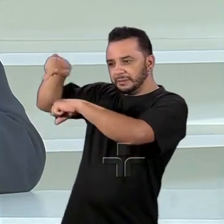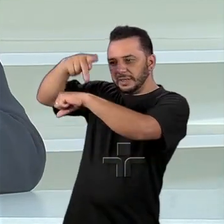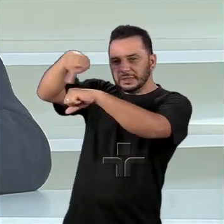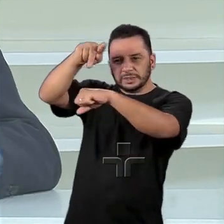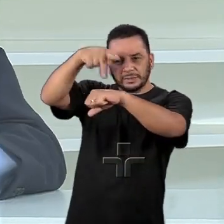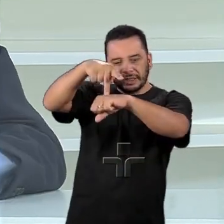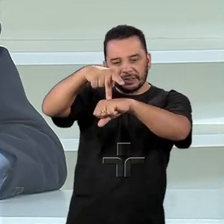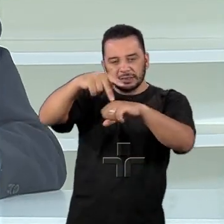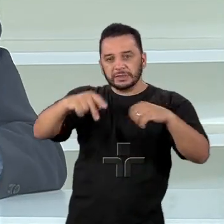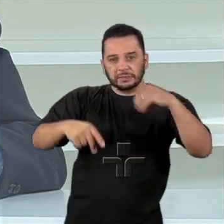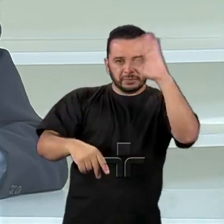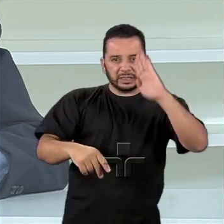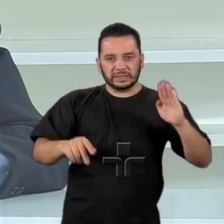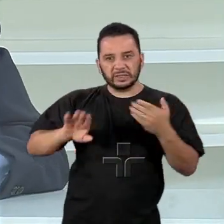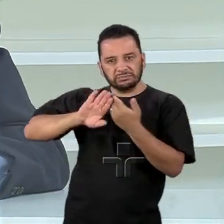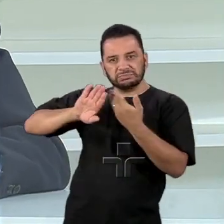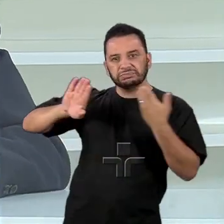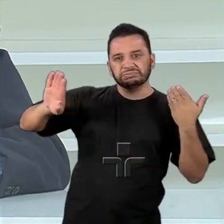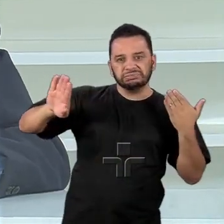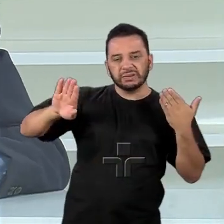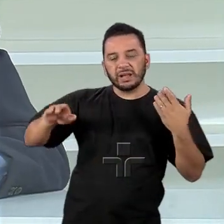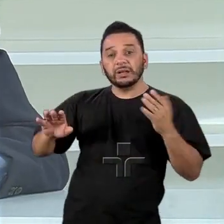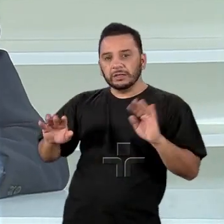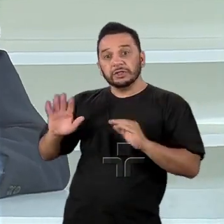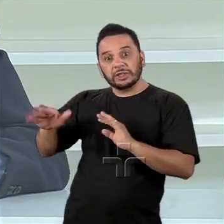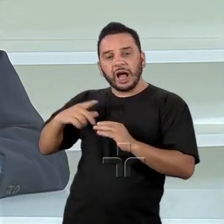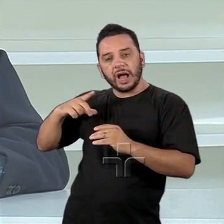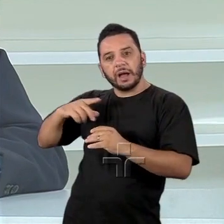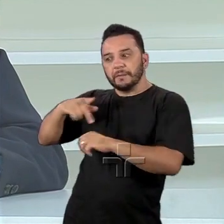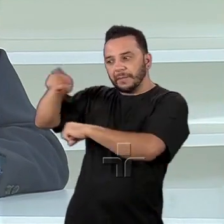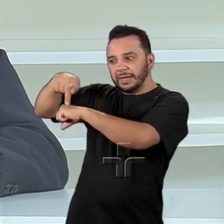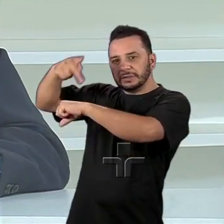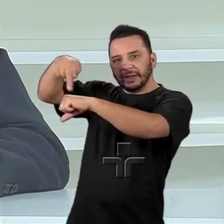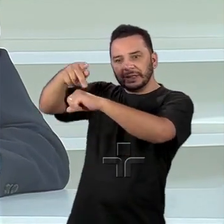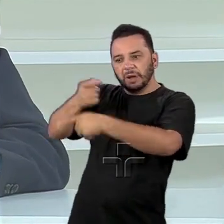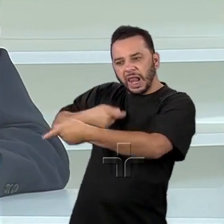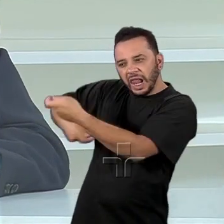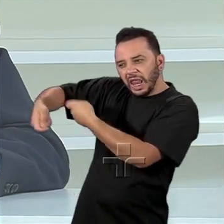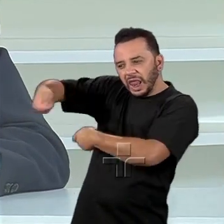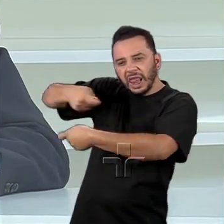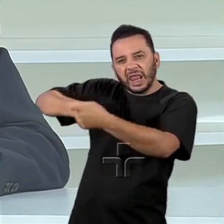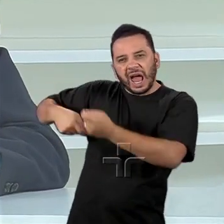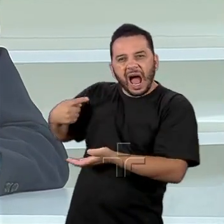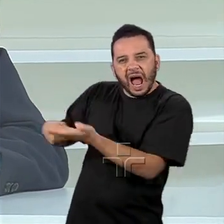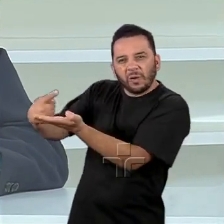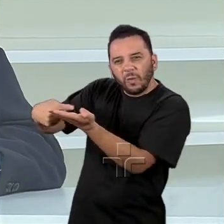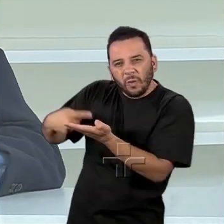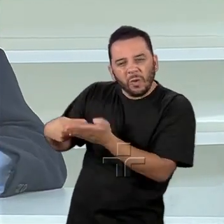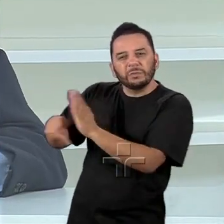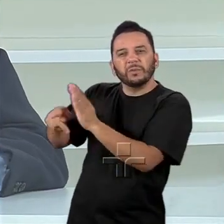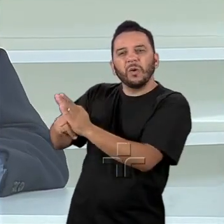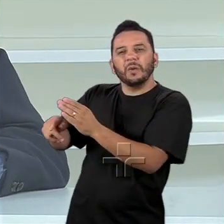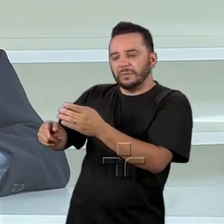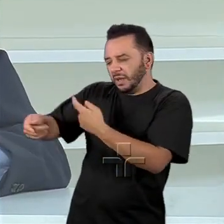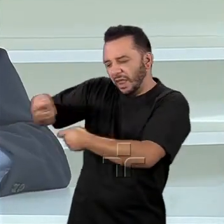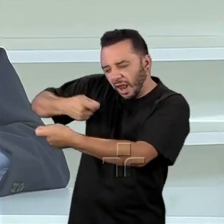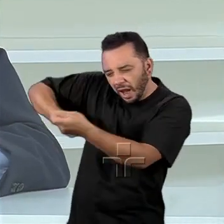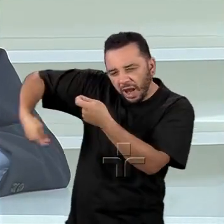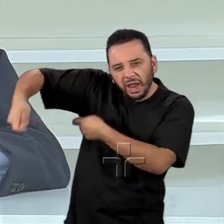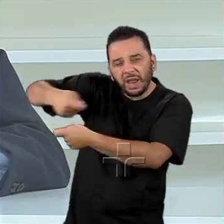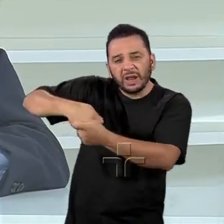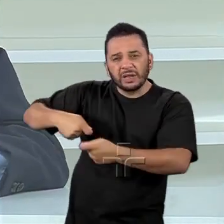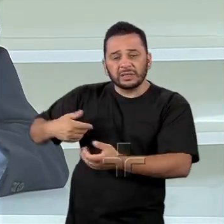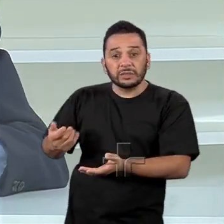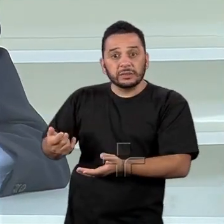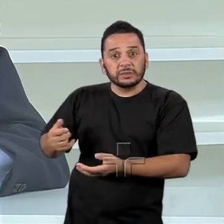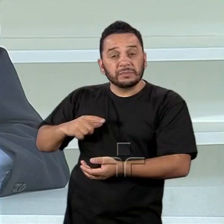comerciais. O mundo inteiro negociou mais de 250 acordos de livre comércio e o Brasil negociou três,